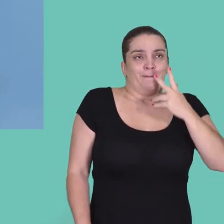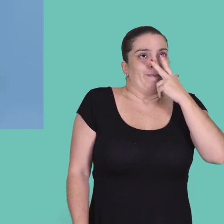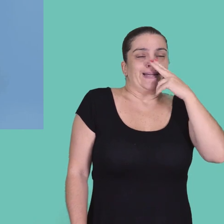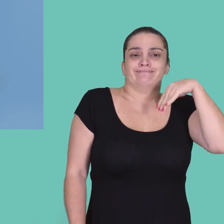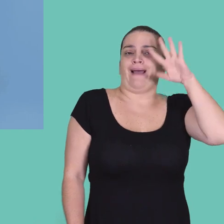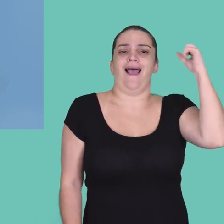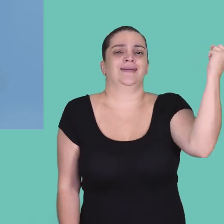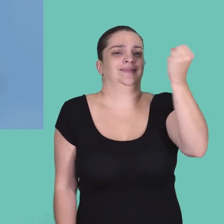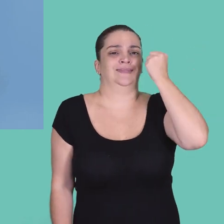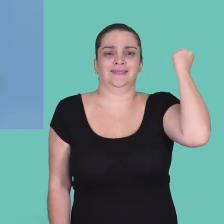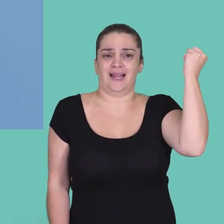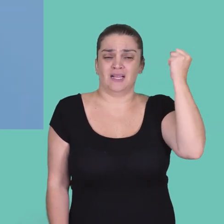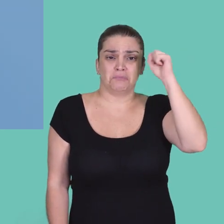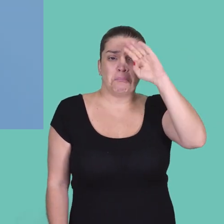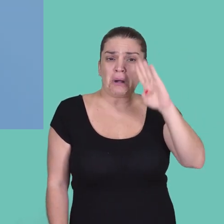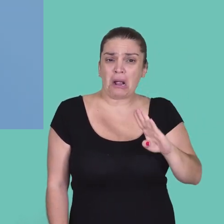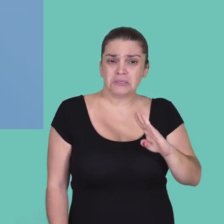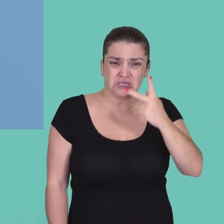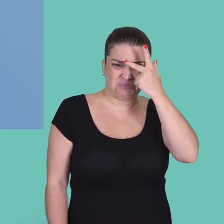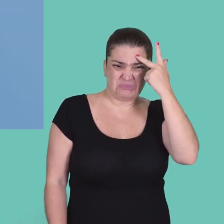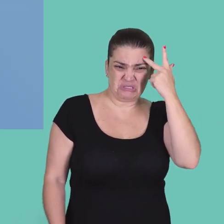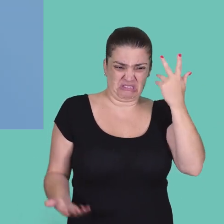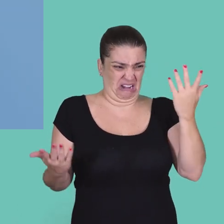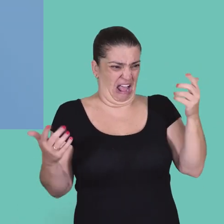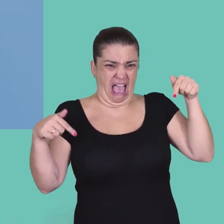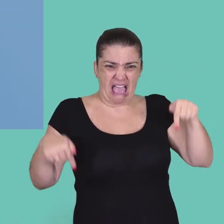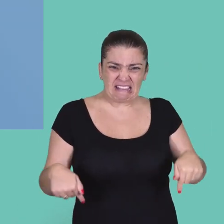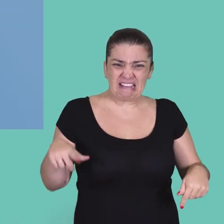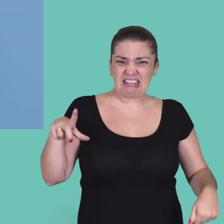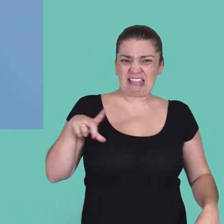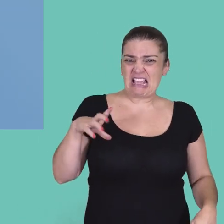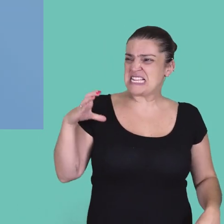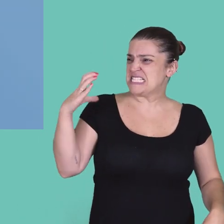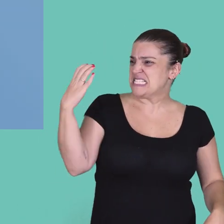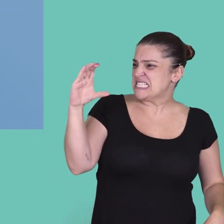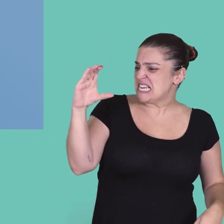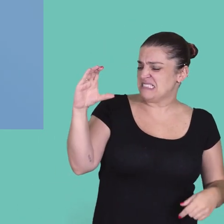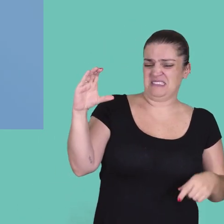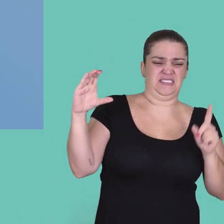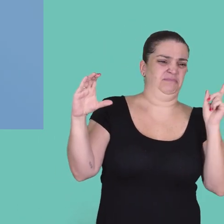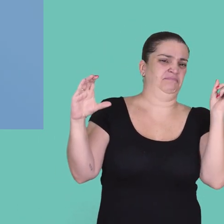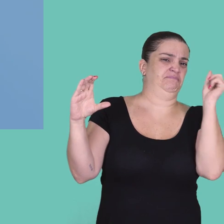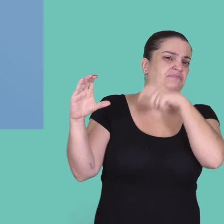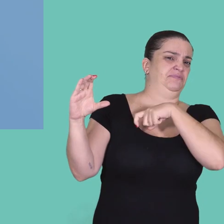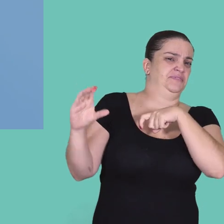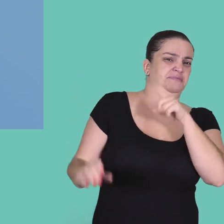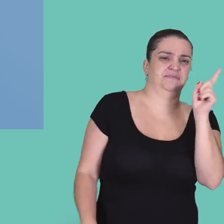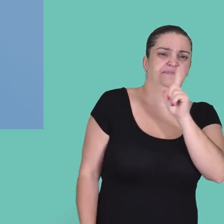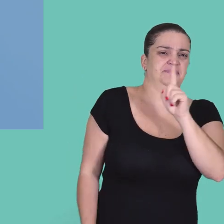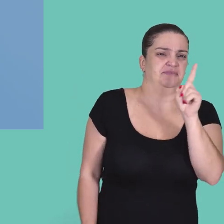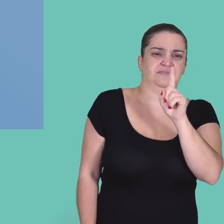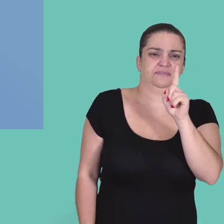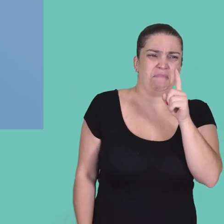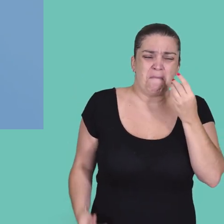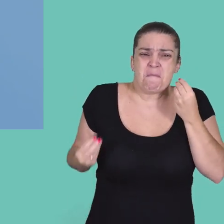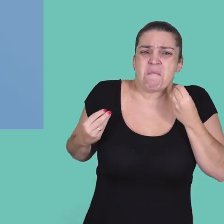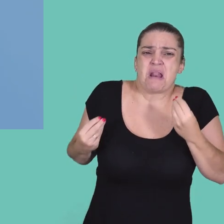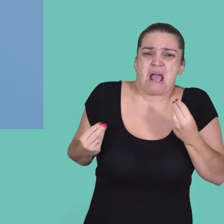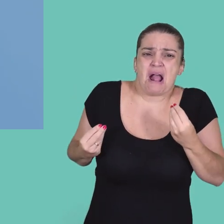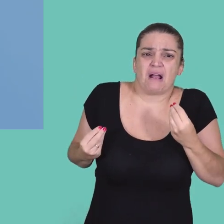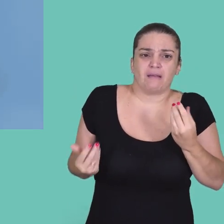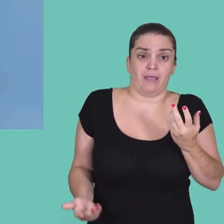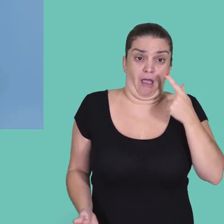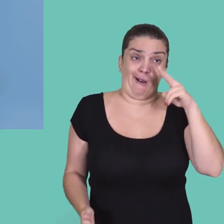gente vem para o Brasil. No Brasil, por exemplo, as pessoas não acham que a gente tenha cientistas e que cientistas sirvam para alguma coisa nesse país.